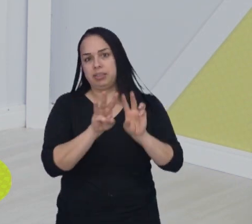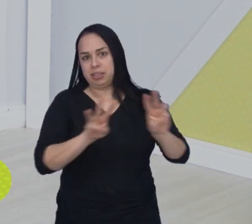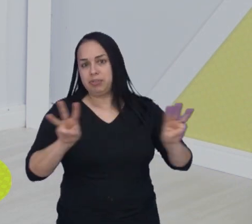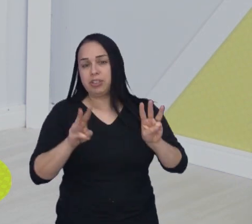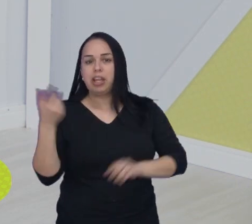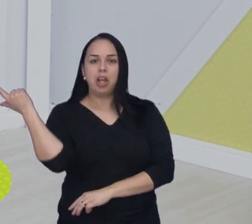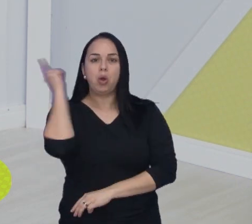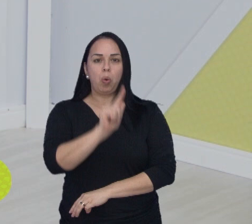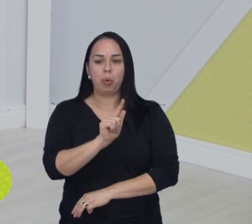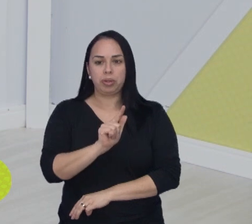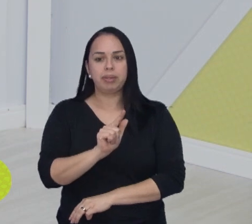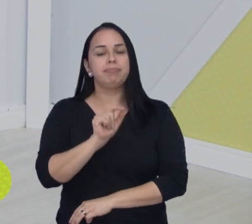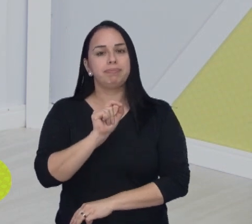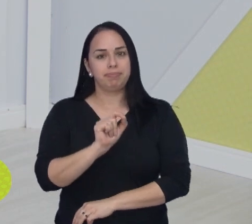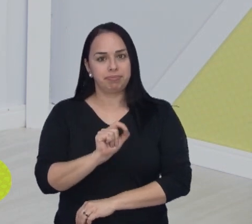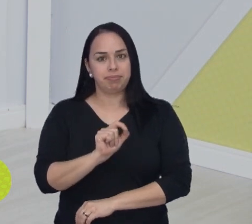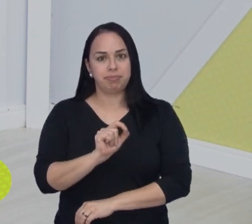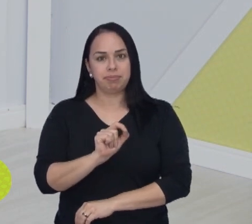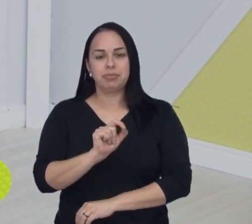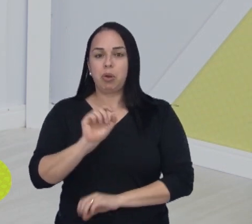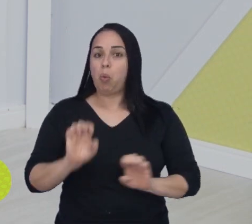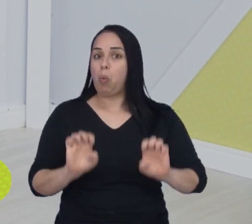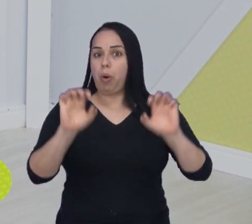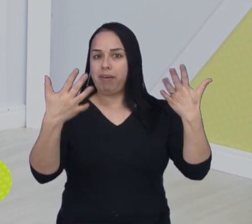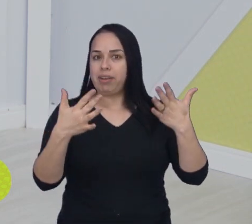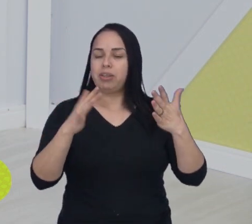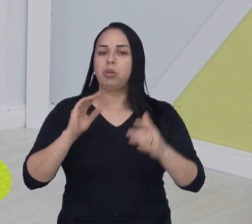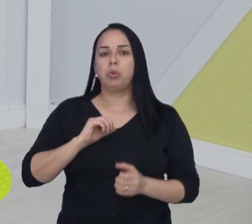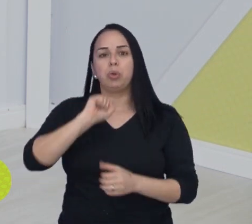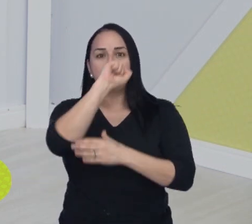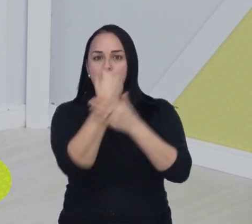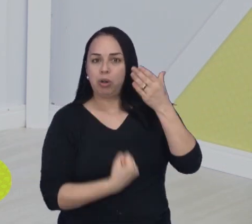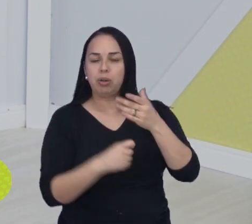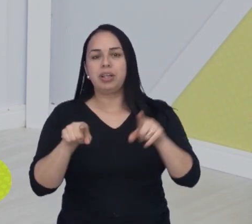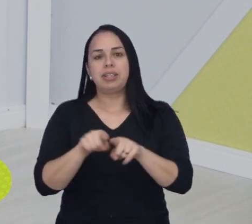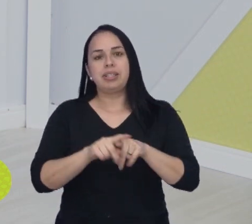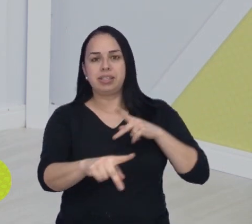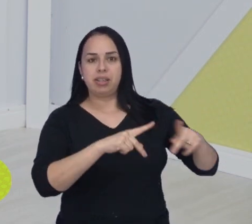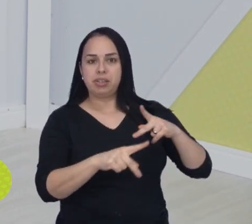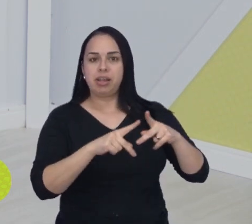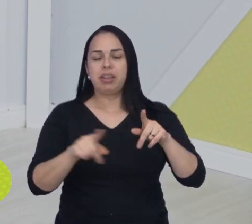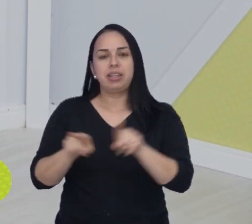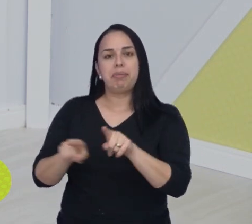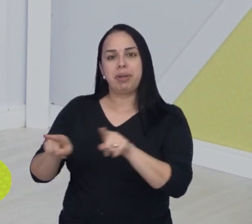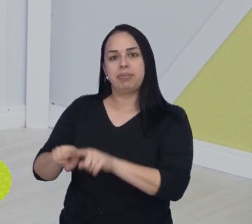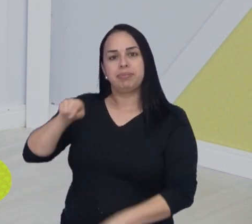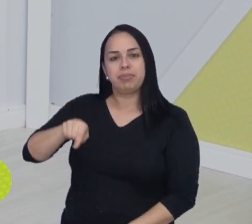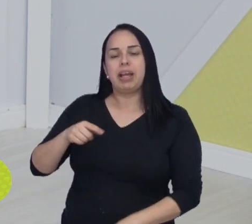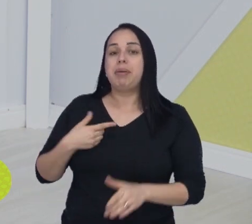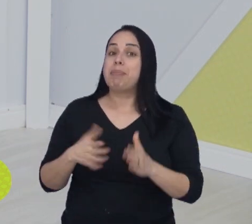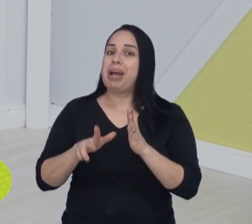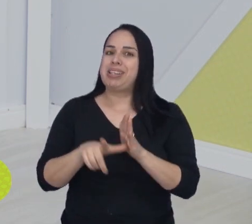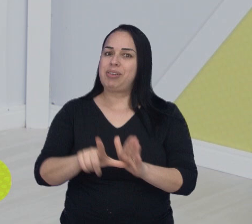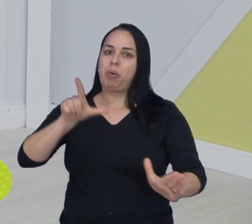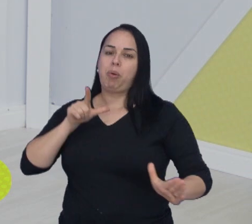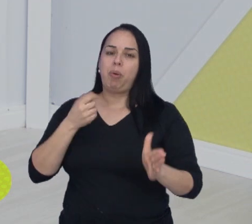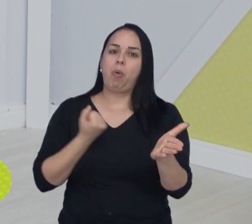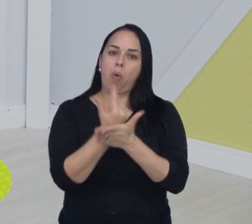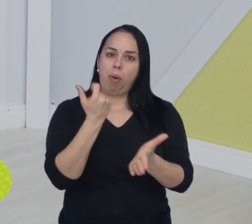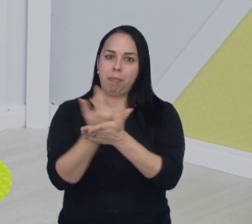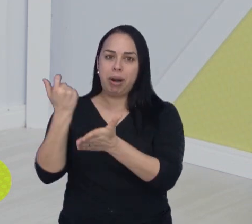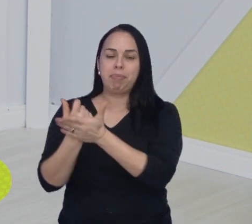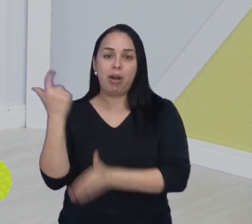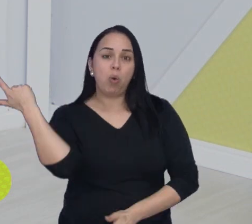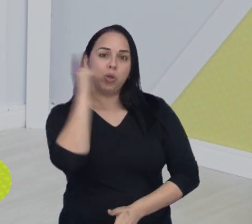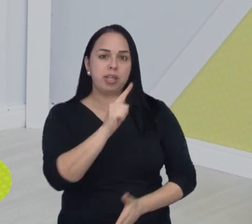achar o evento, né, no caso é o jogo, São José e Liga Sorocabana, você tem que comprar com antecedência para garantir o seu ingresso,